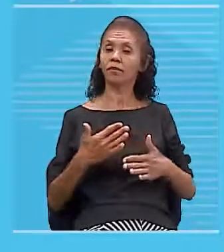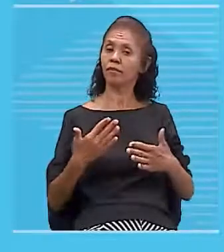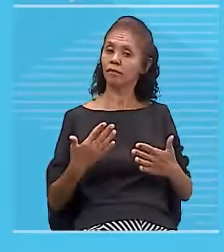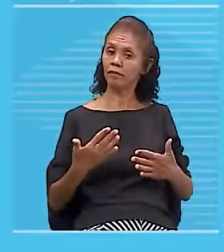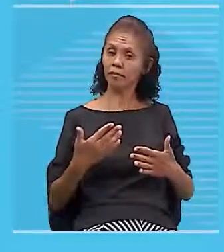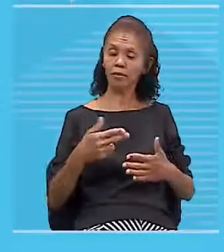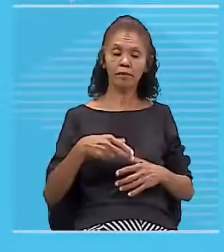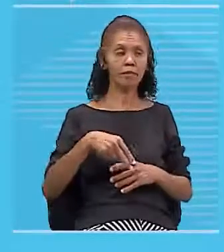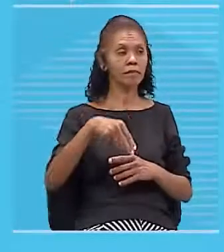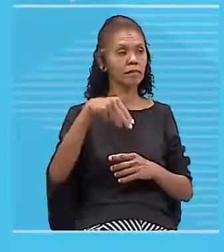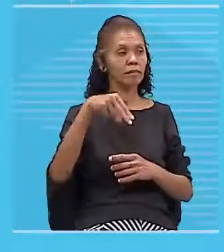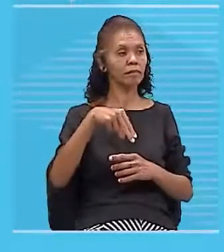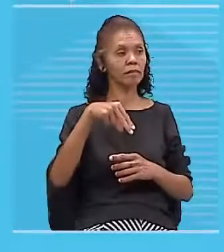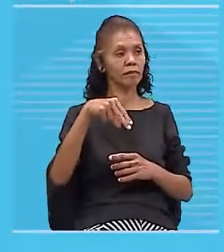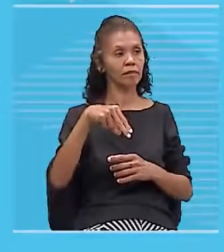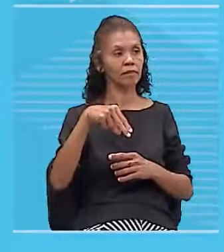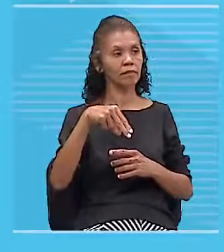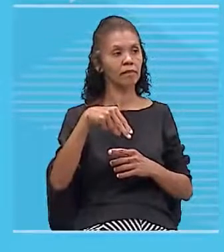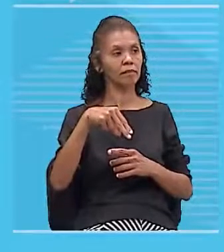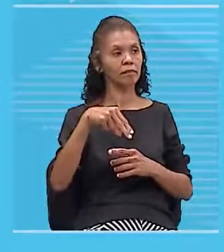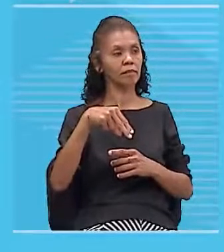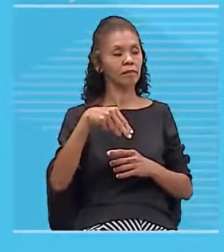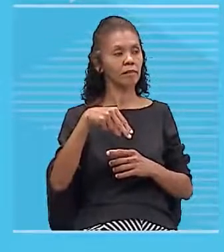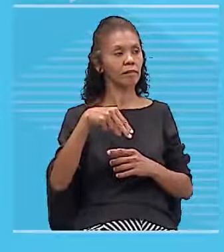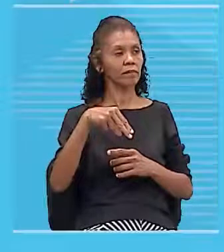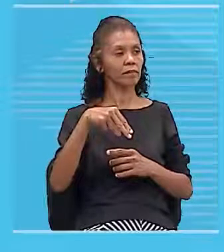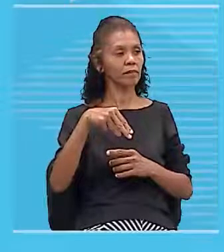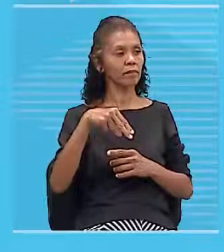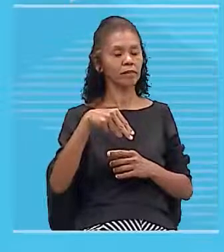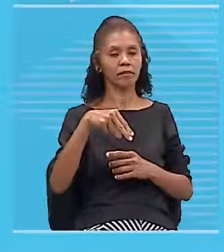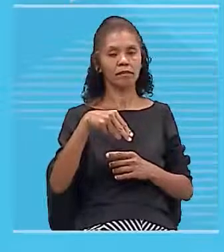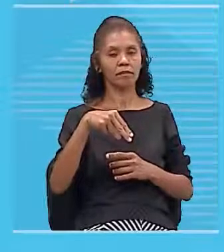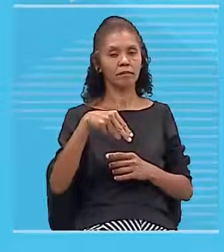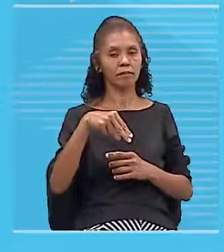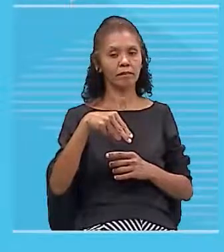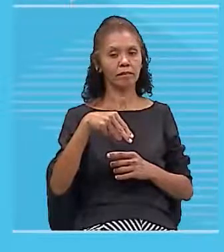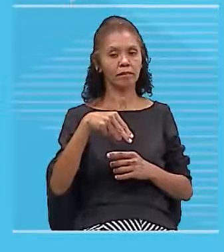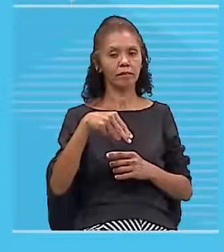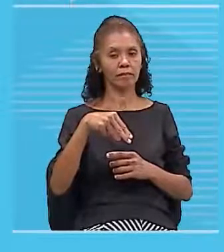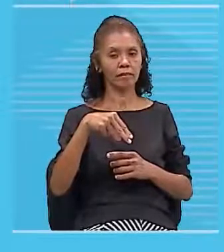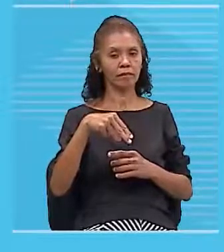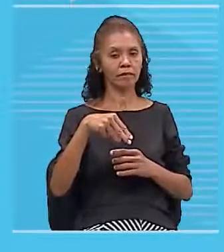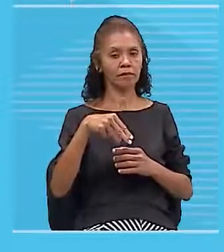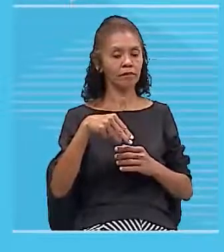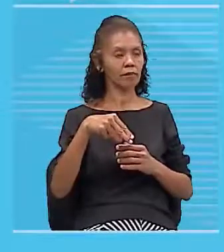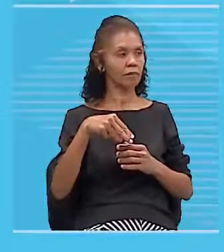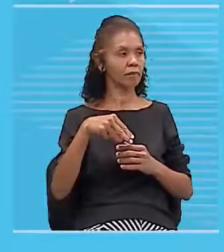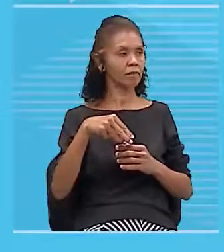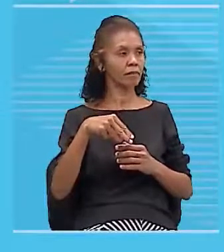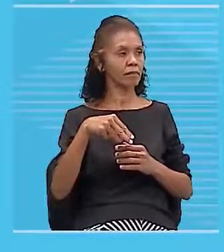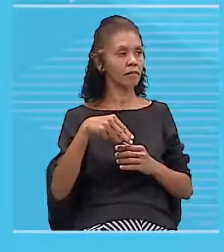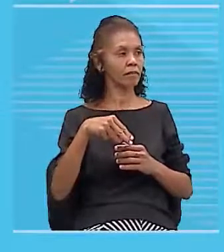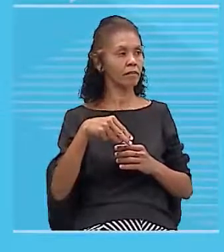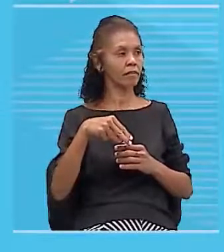o nortezinho agora ficaria